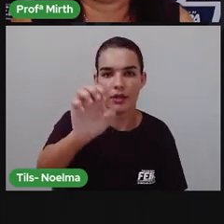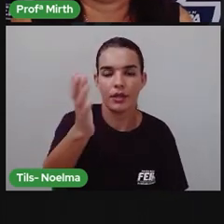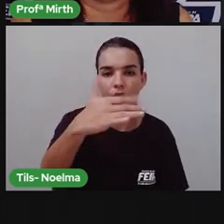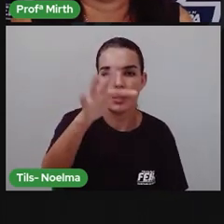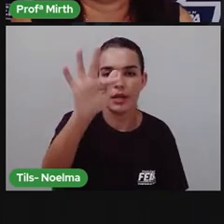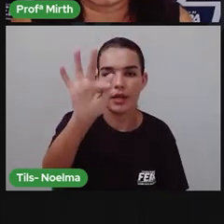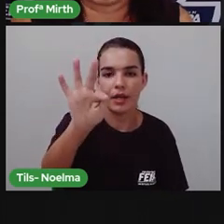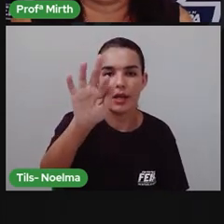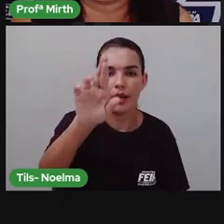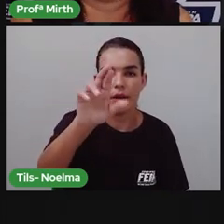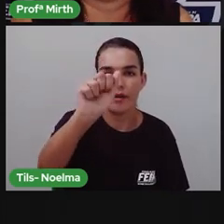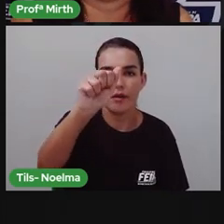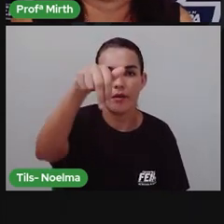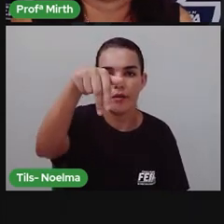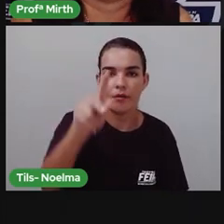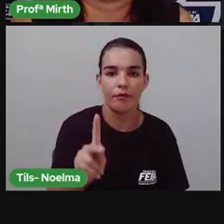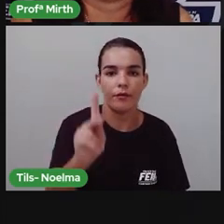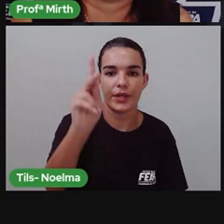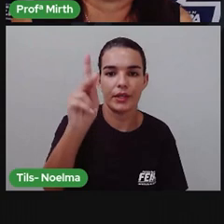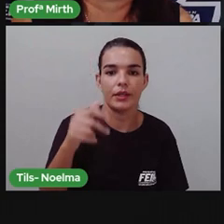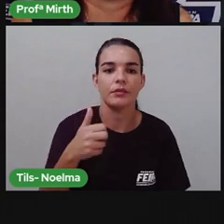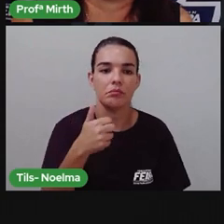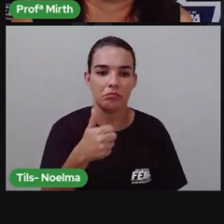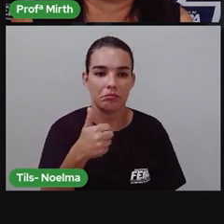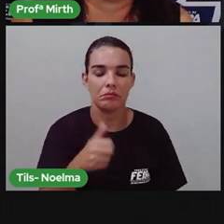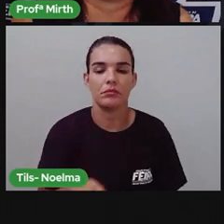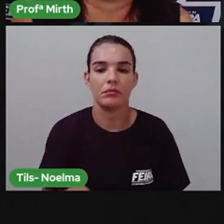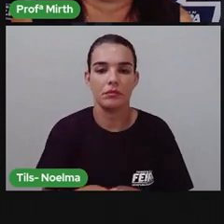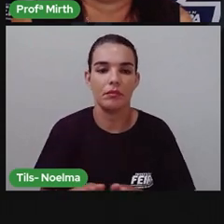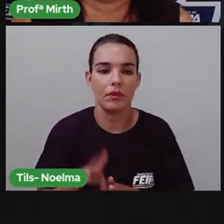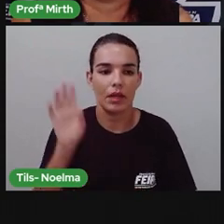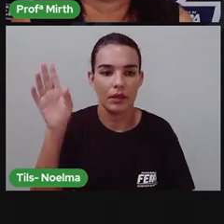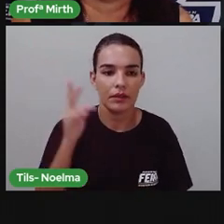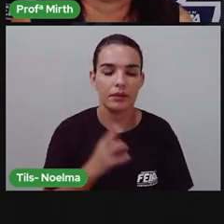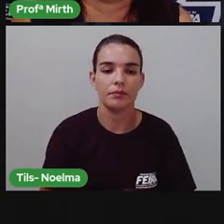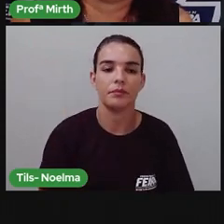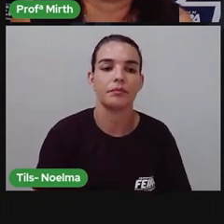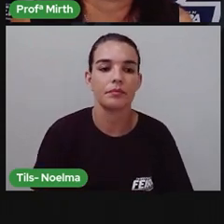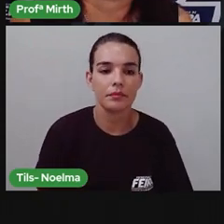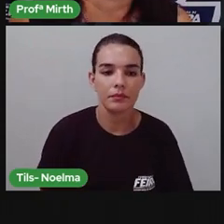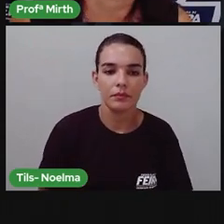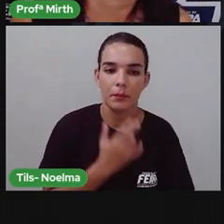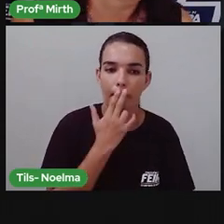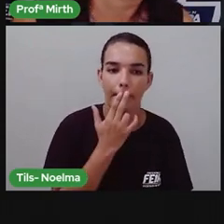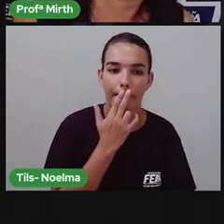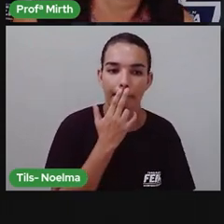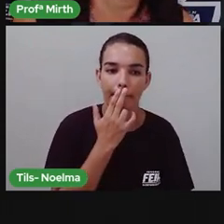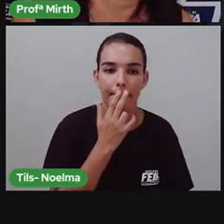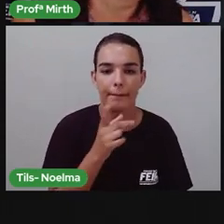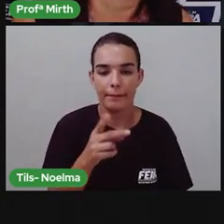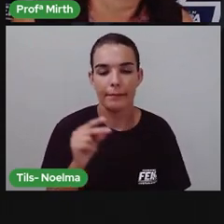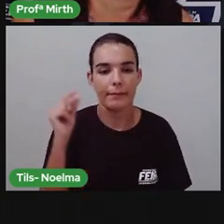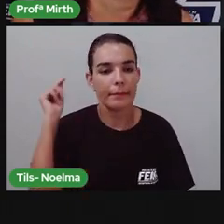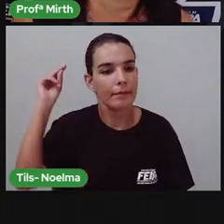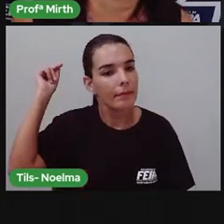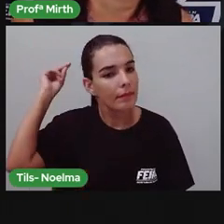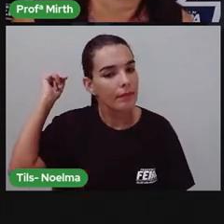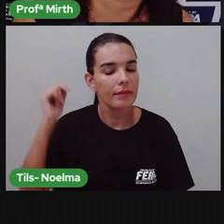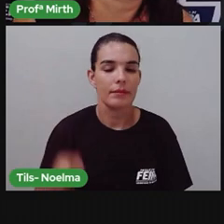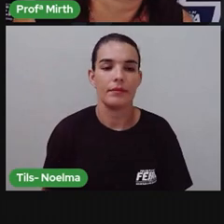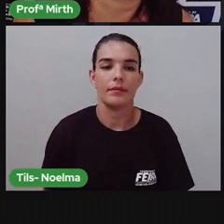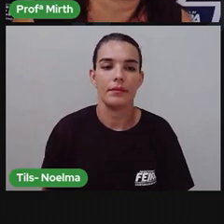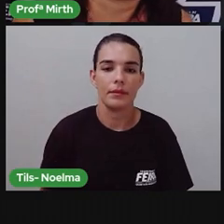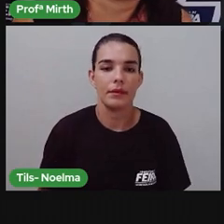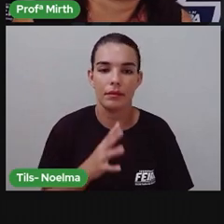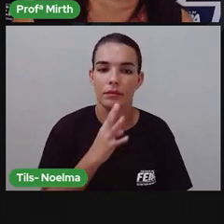na Alemanha, né? Ela era uma judia, né? E aí vocês vão ver a história bem mais pra frente, quando vocês